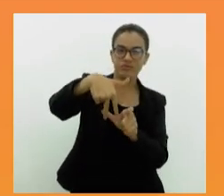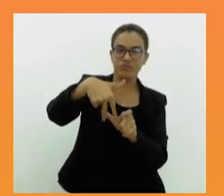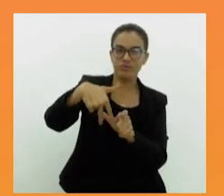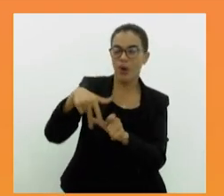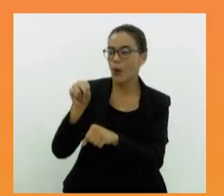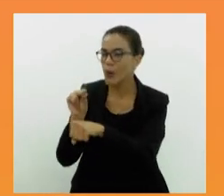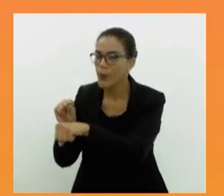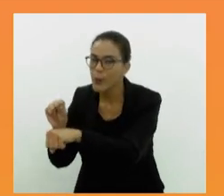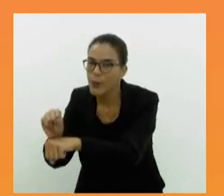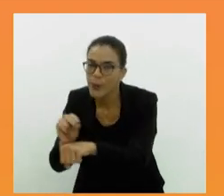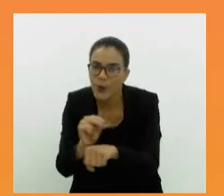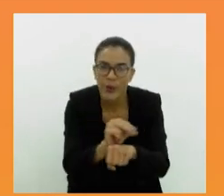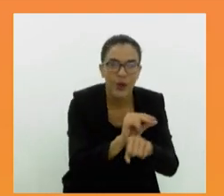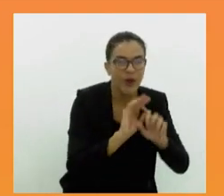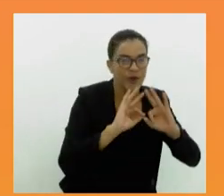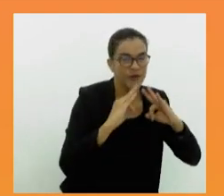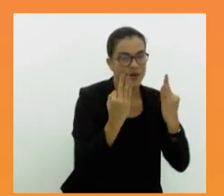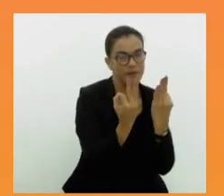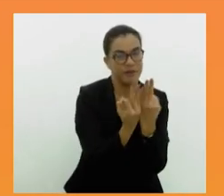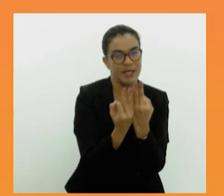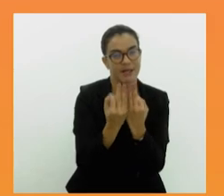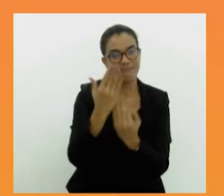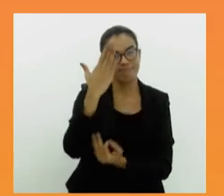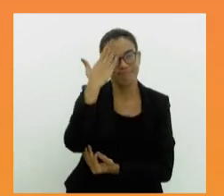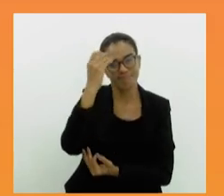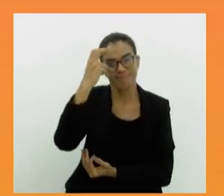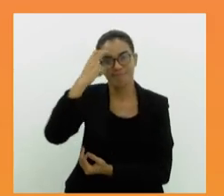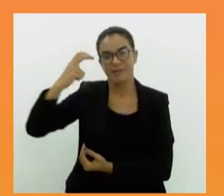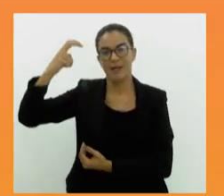famílias e a manutenção de saberes e tradições.